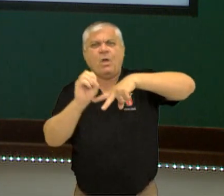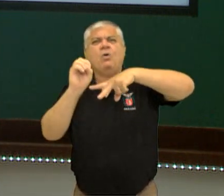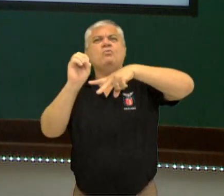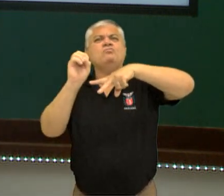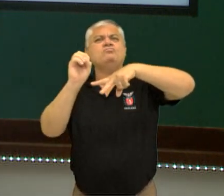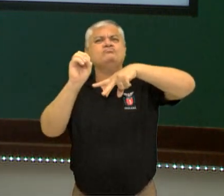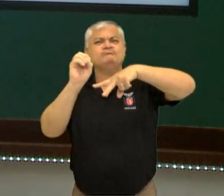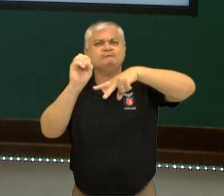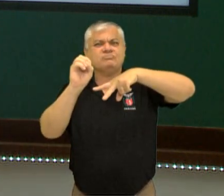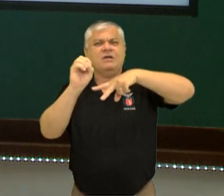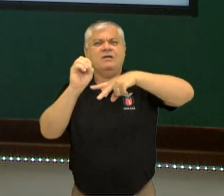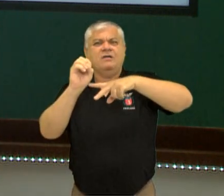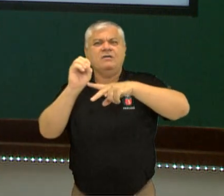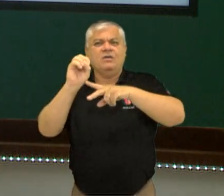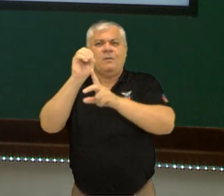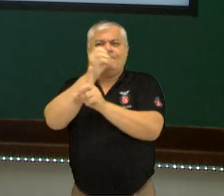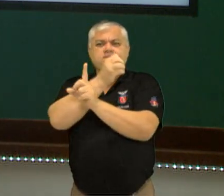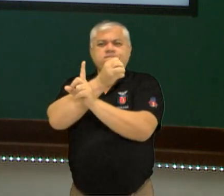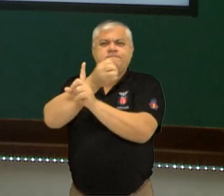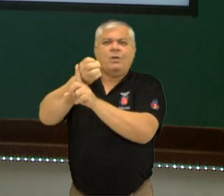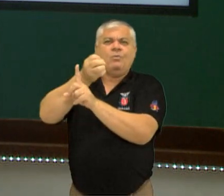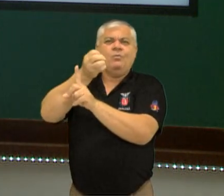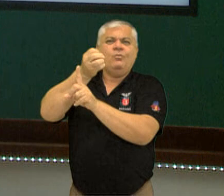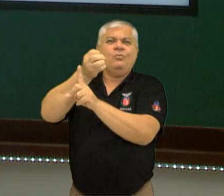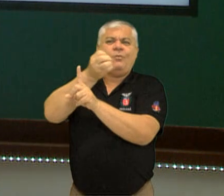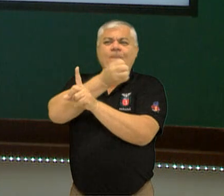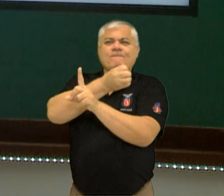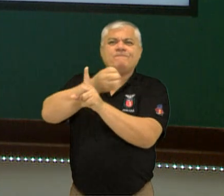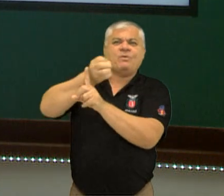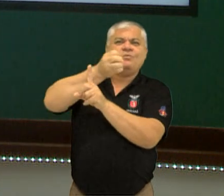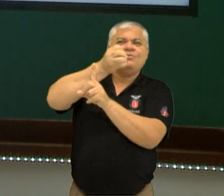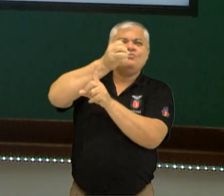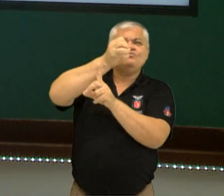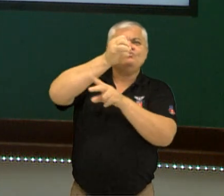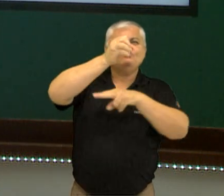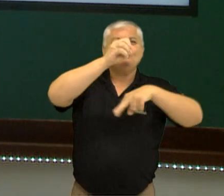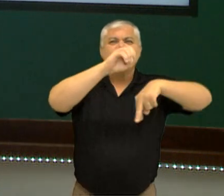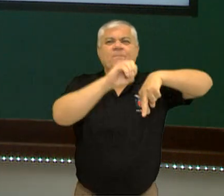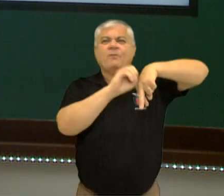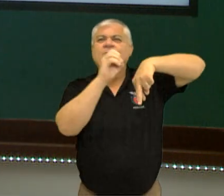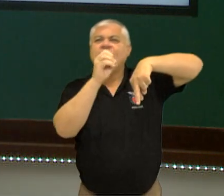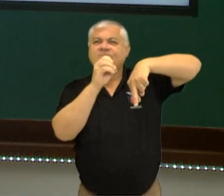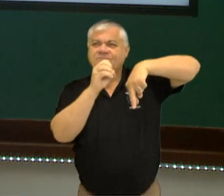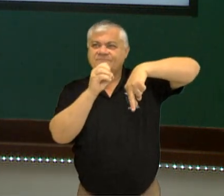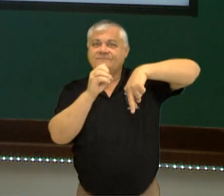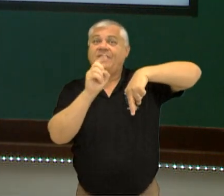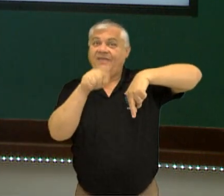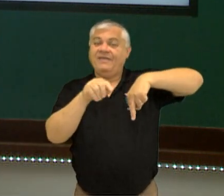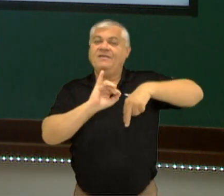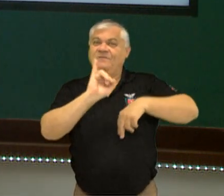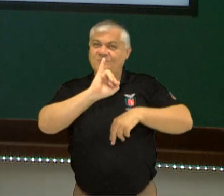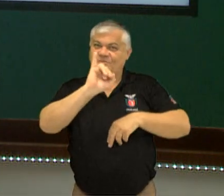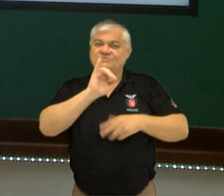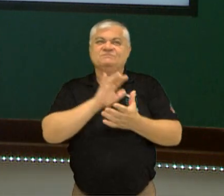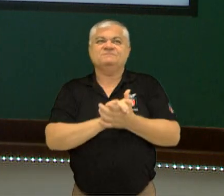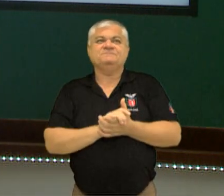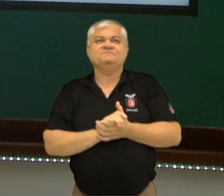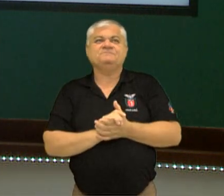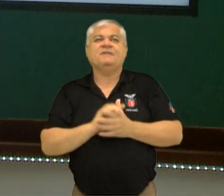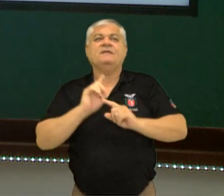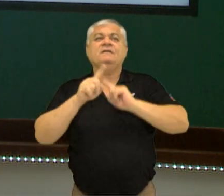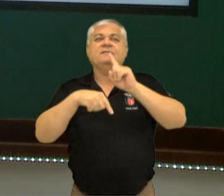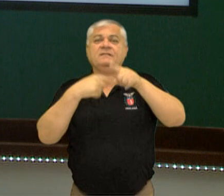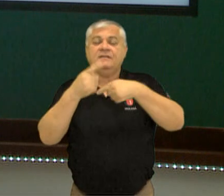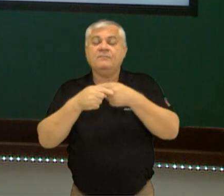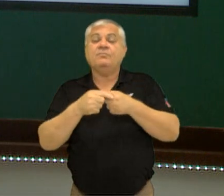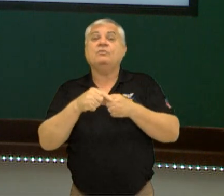o pezão, certo? Houve uma variação nessa quantidade de movimento. Então, ali houve um impulso, bem, depois houve o que?